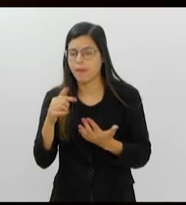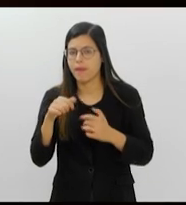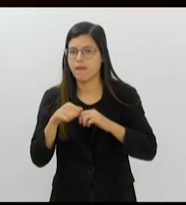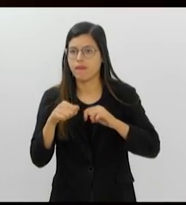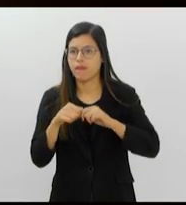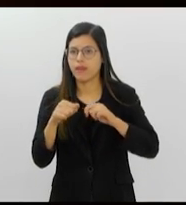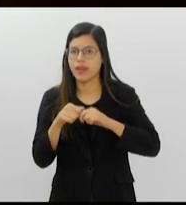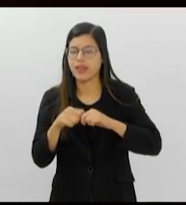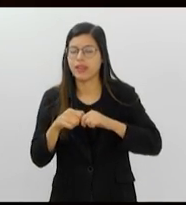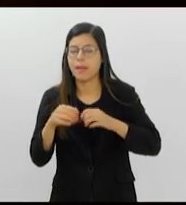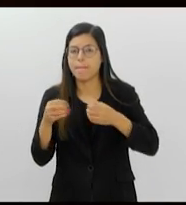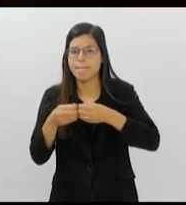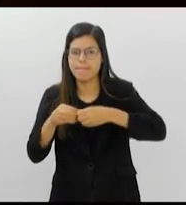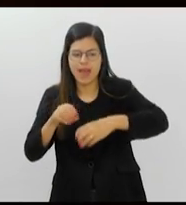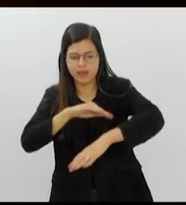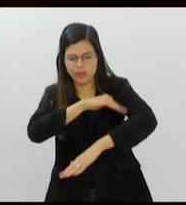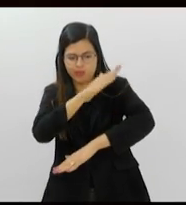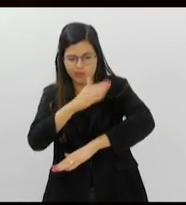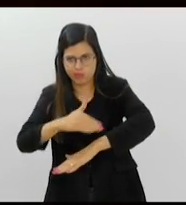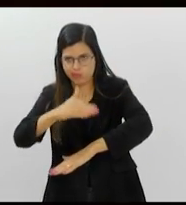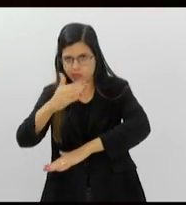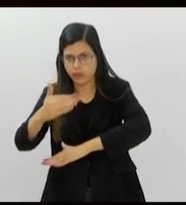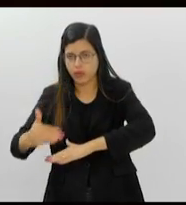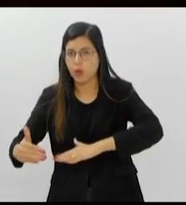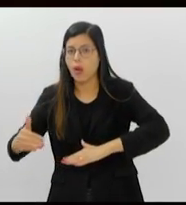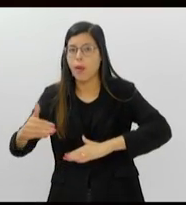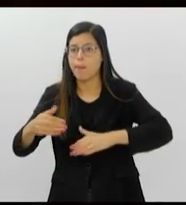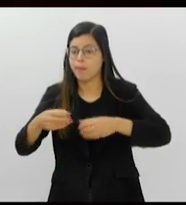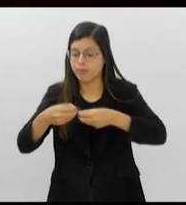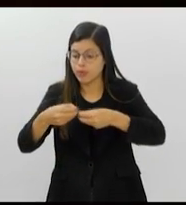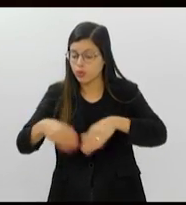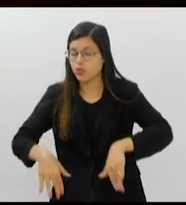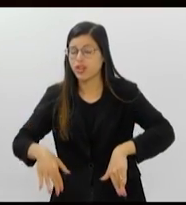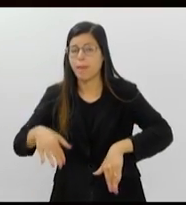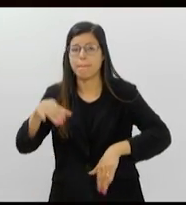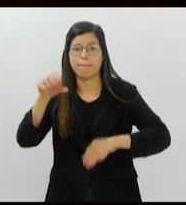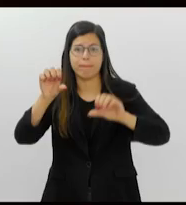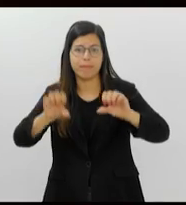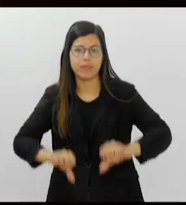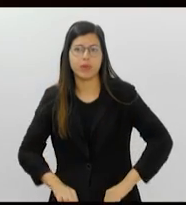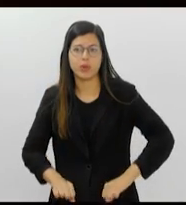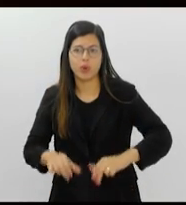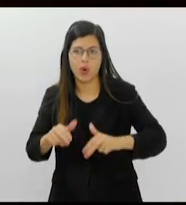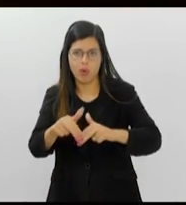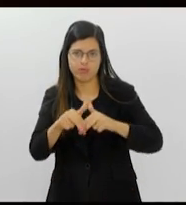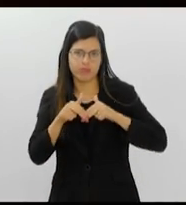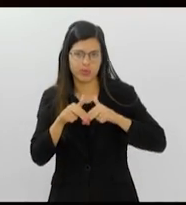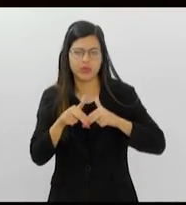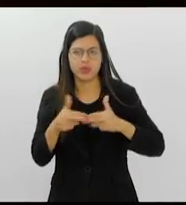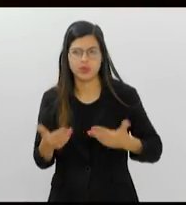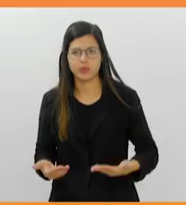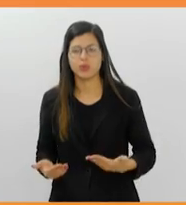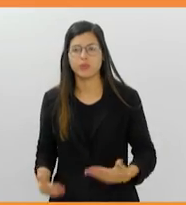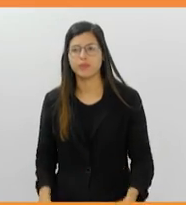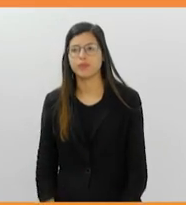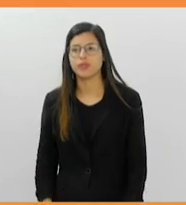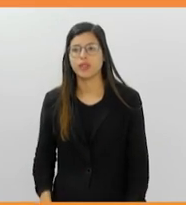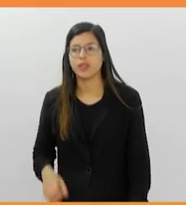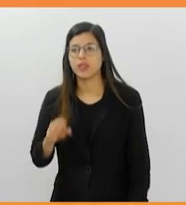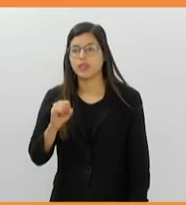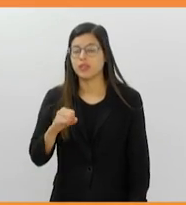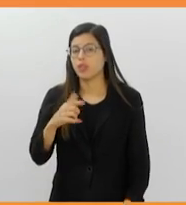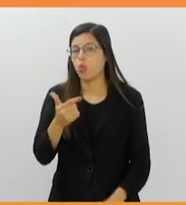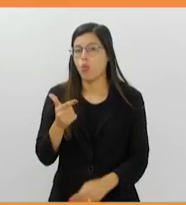em costas, a degradação do solo é ainda maior devido à inclinação do terreno. Sem a cobertura